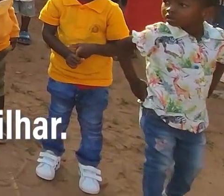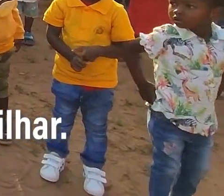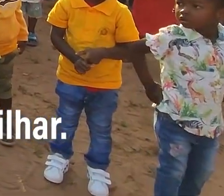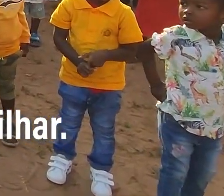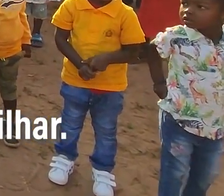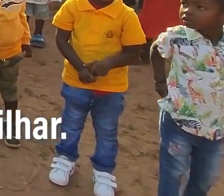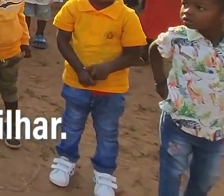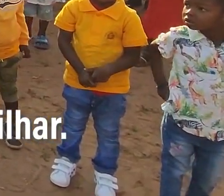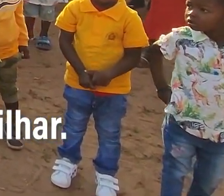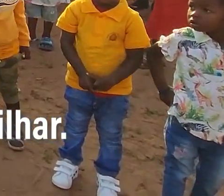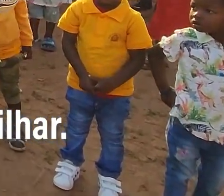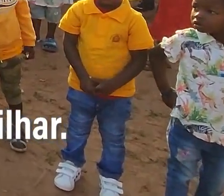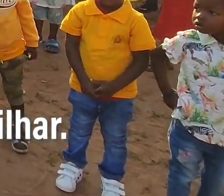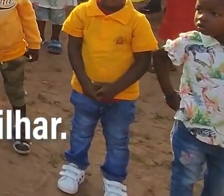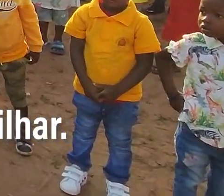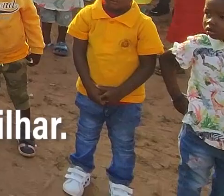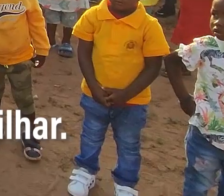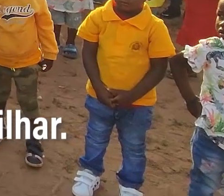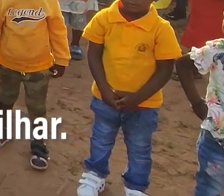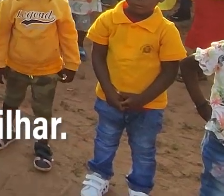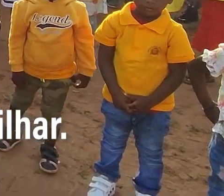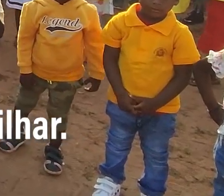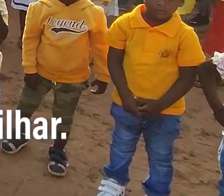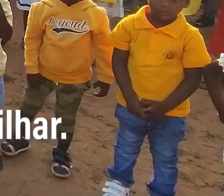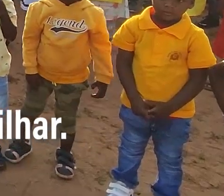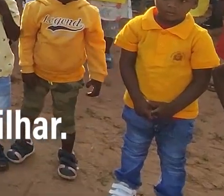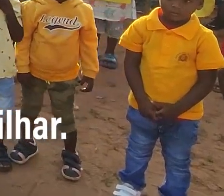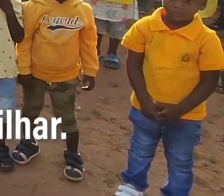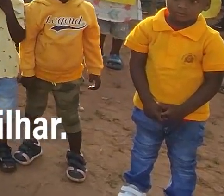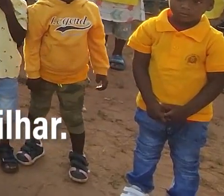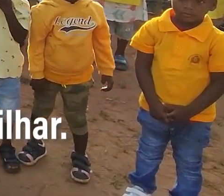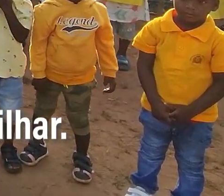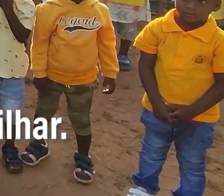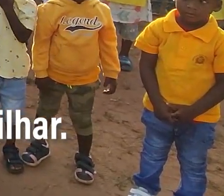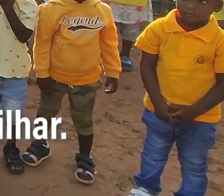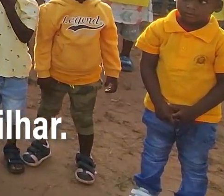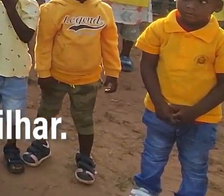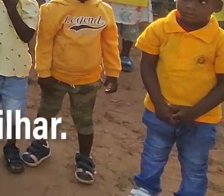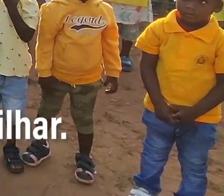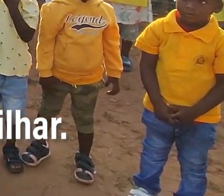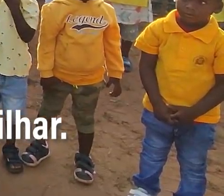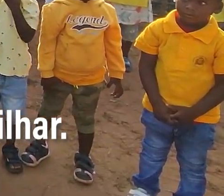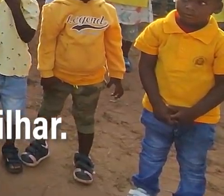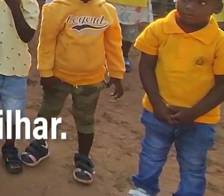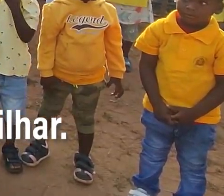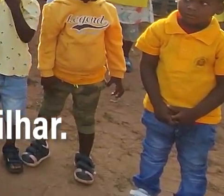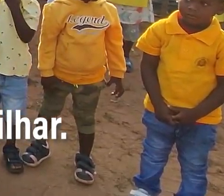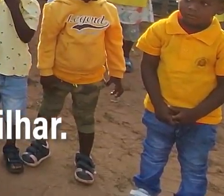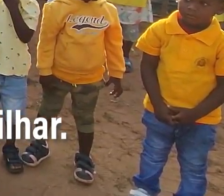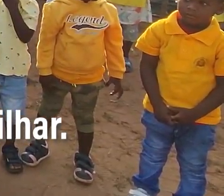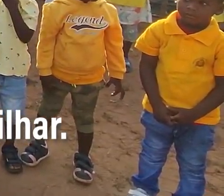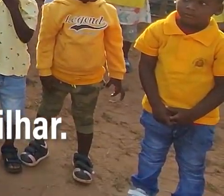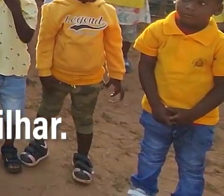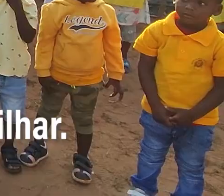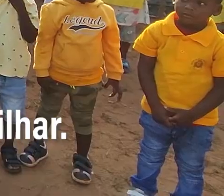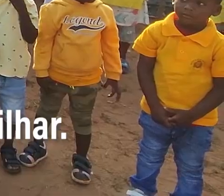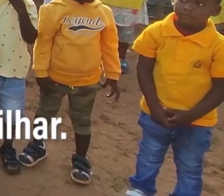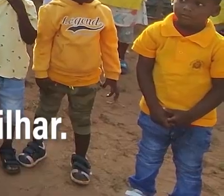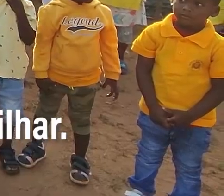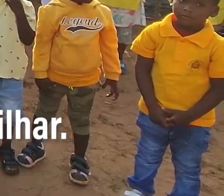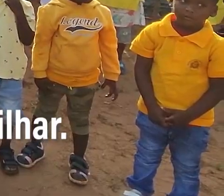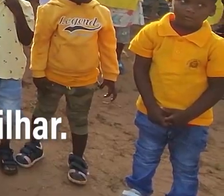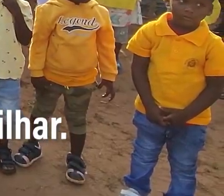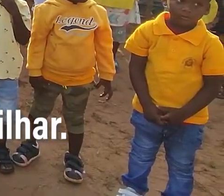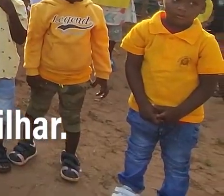vou deixar-la brilhar, esta luz